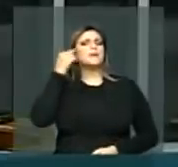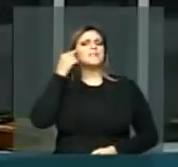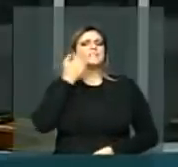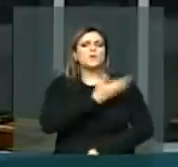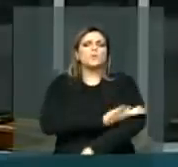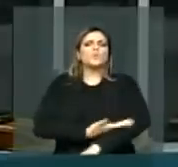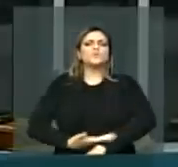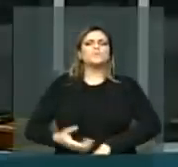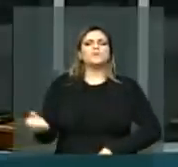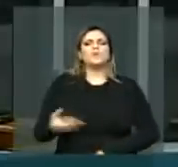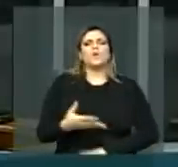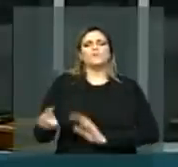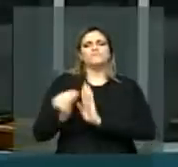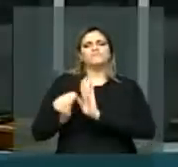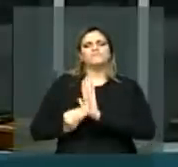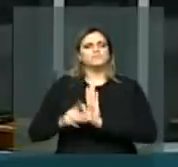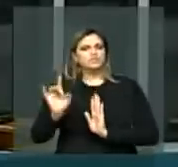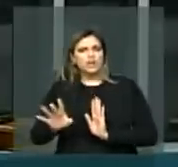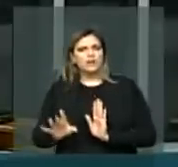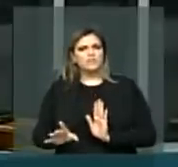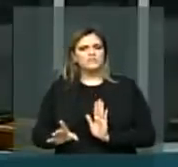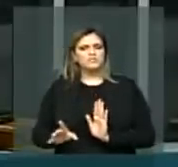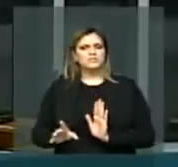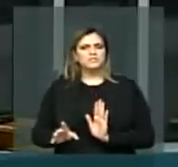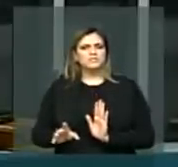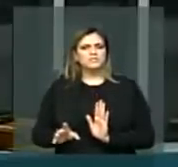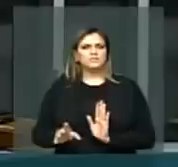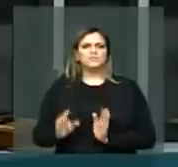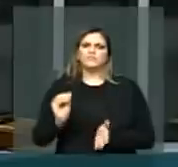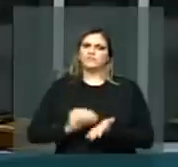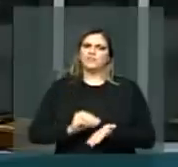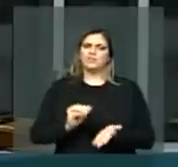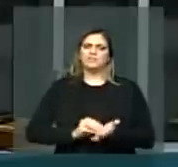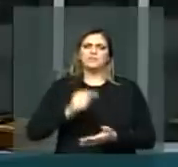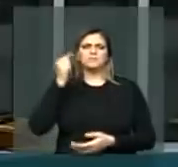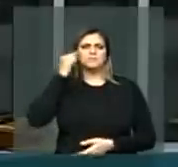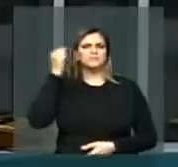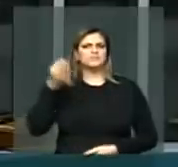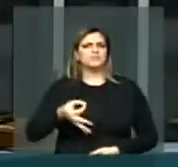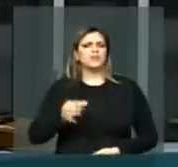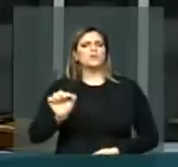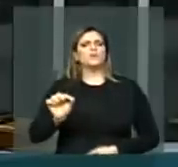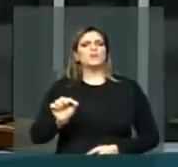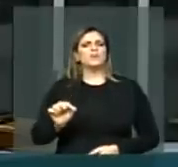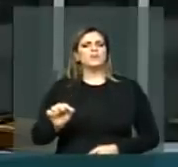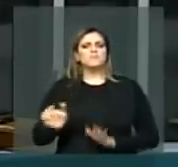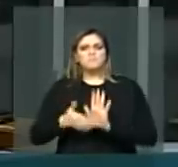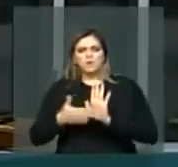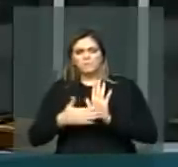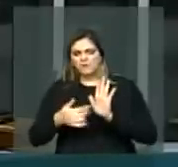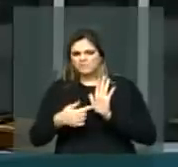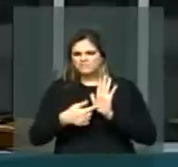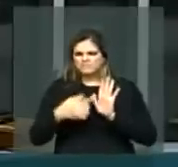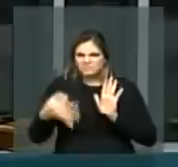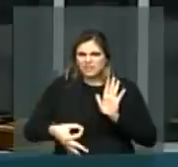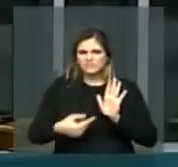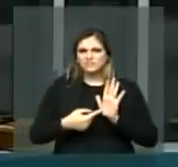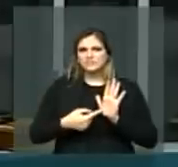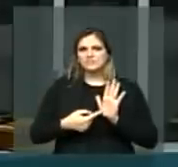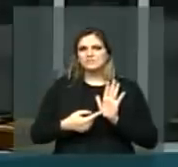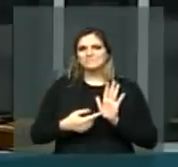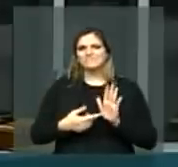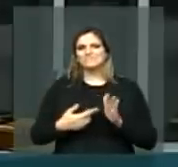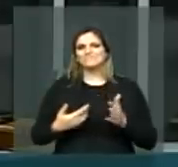refletirmos realmente sobre a essência daquilo que estamos propondo? E aí, senhor